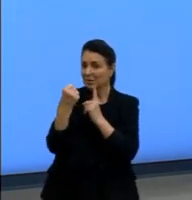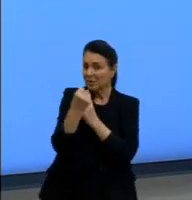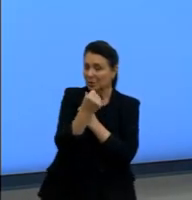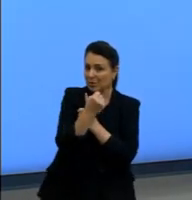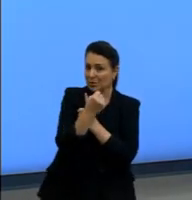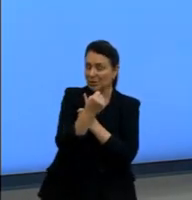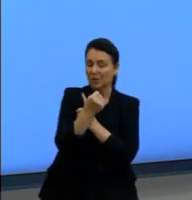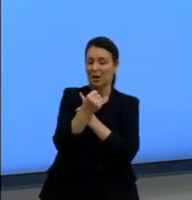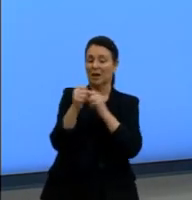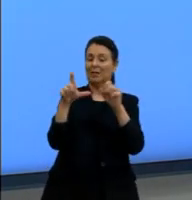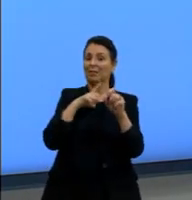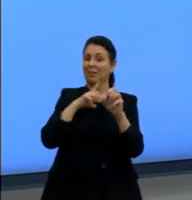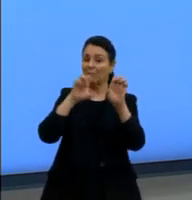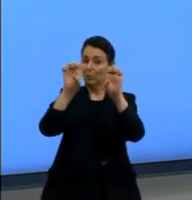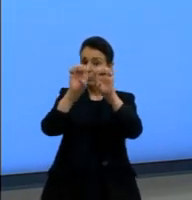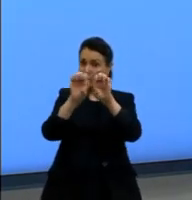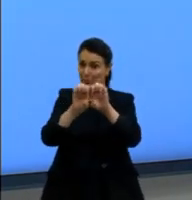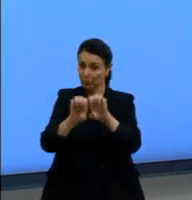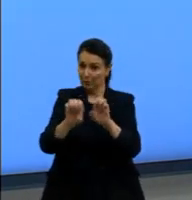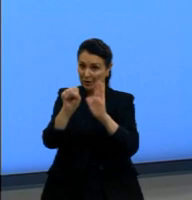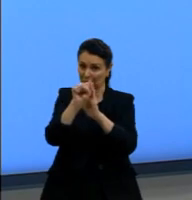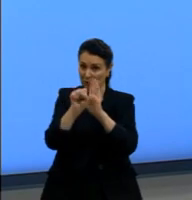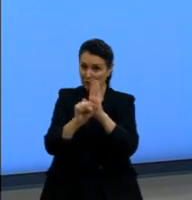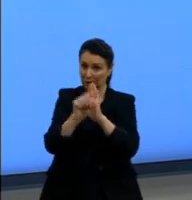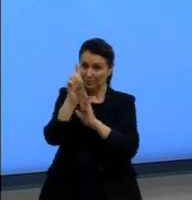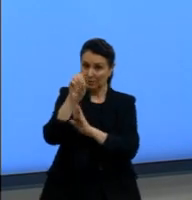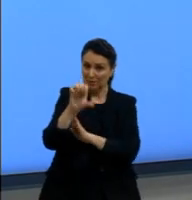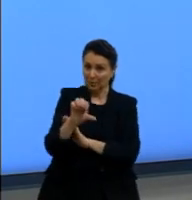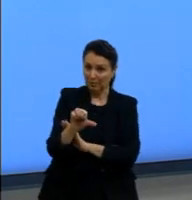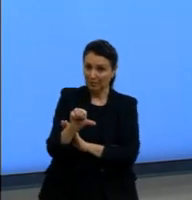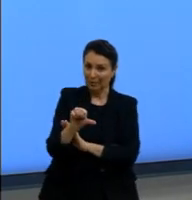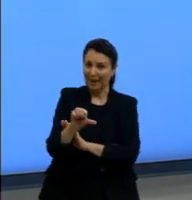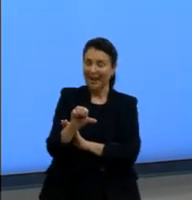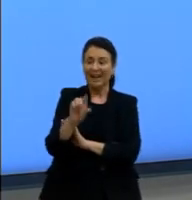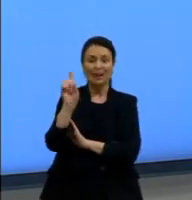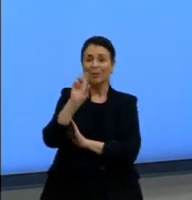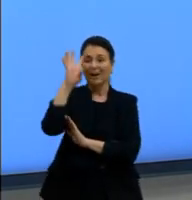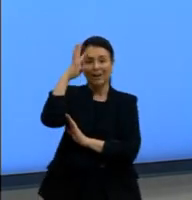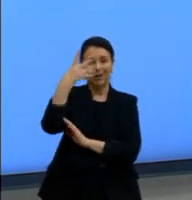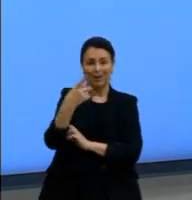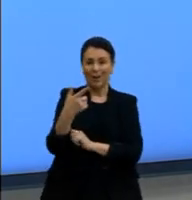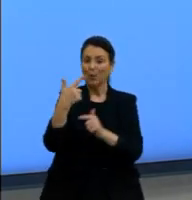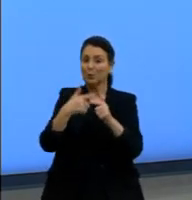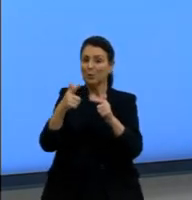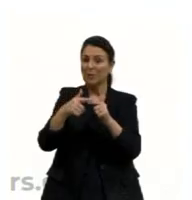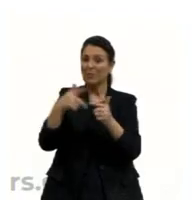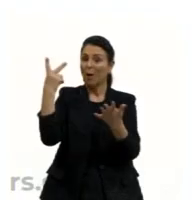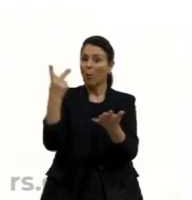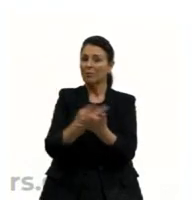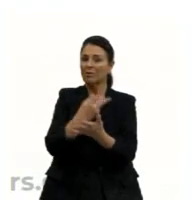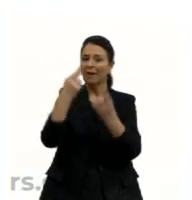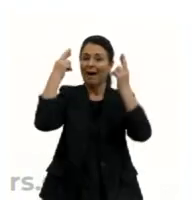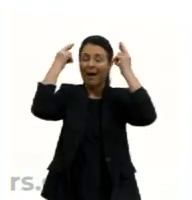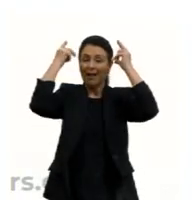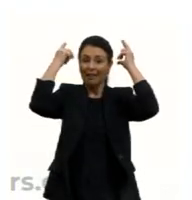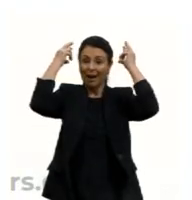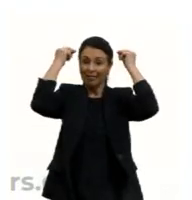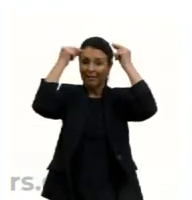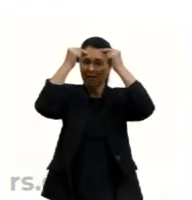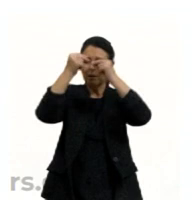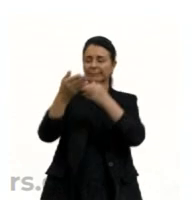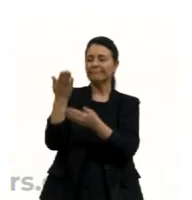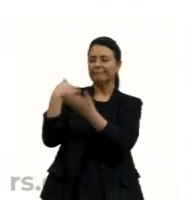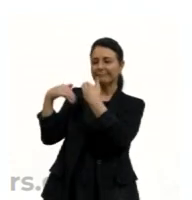estruturada a partir do século XIX, ela dificilmente resolveria aqueles problemas dos gregos. Os gregos tinham lá a polis, eles